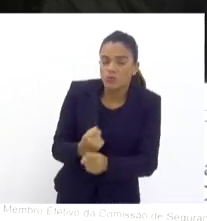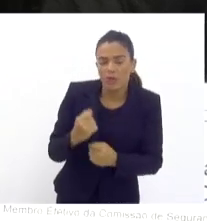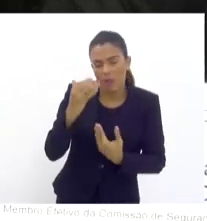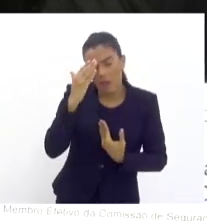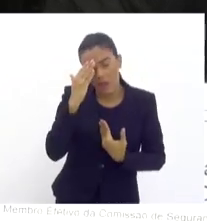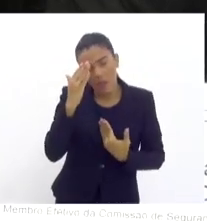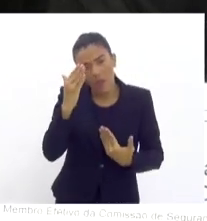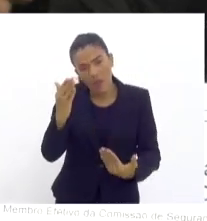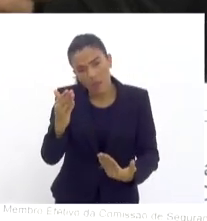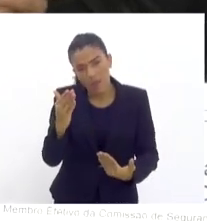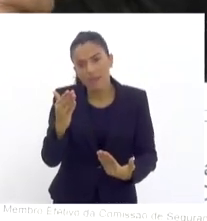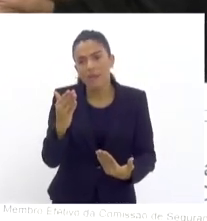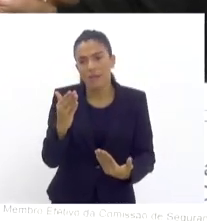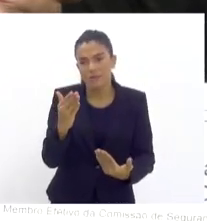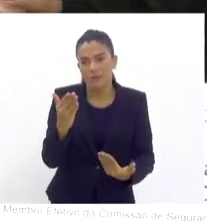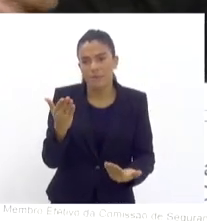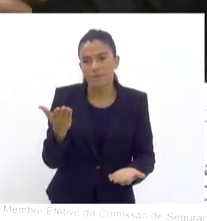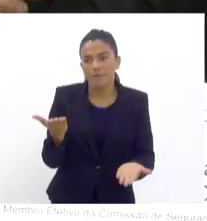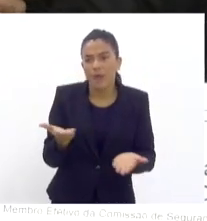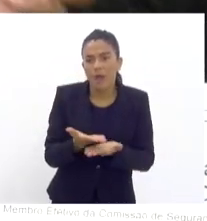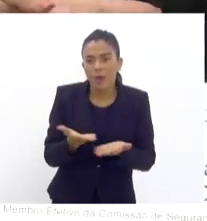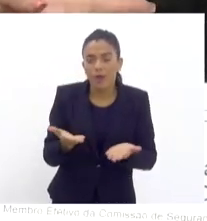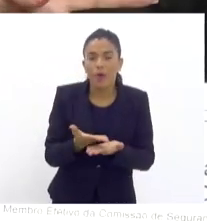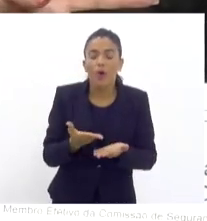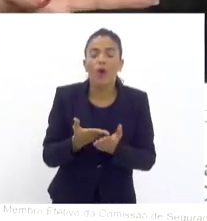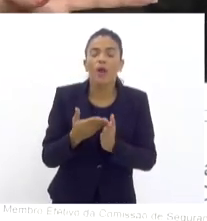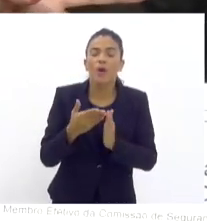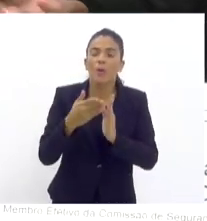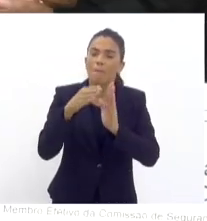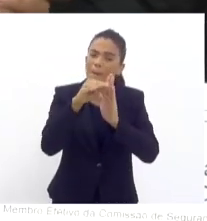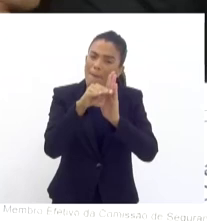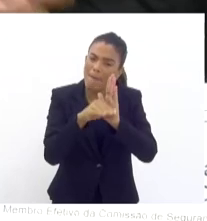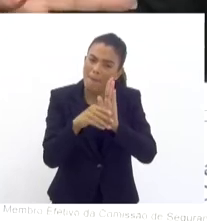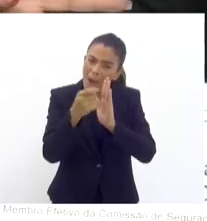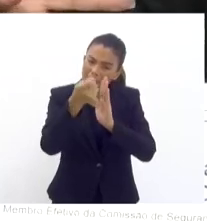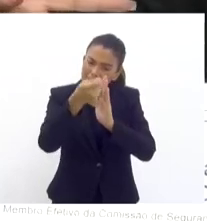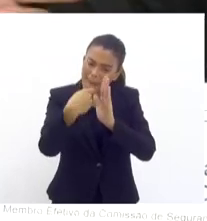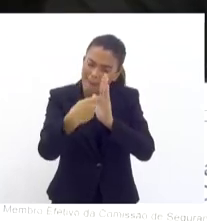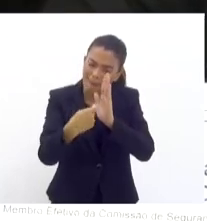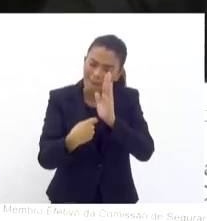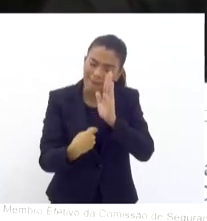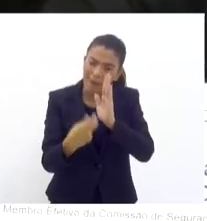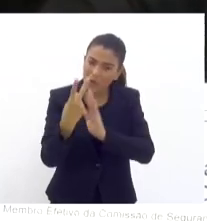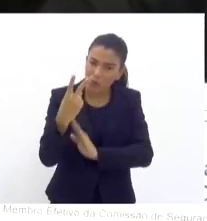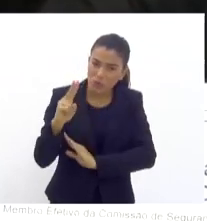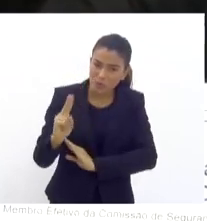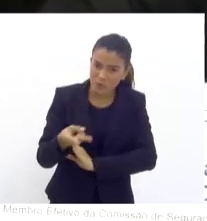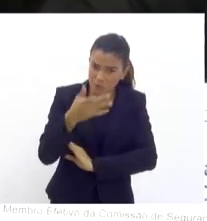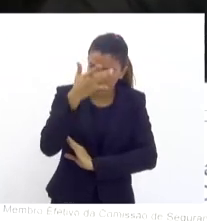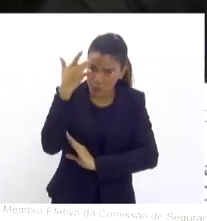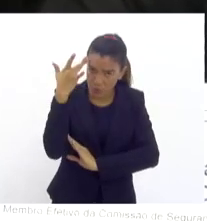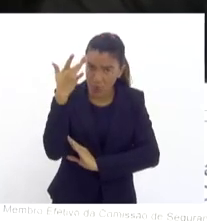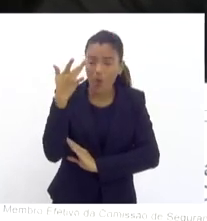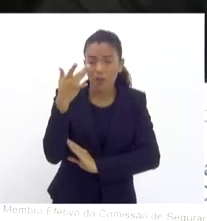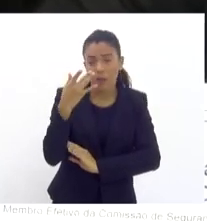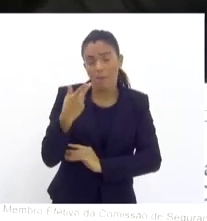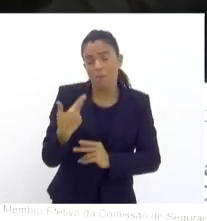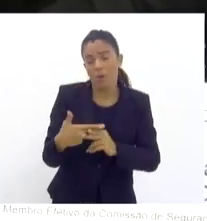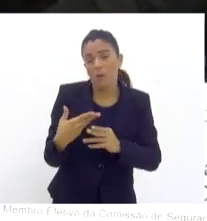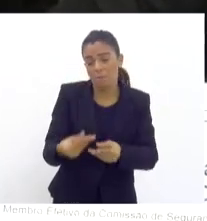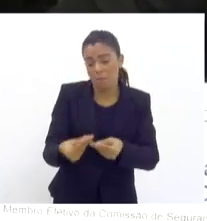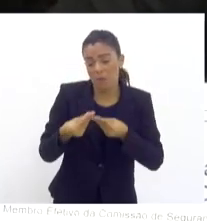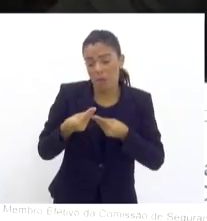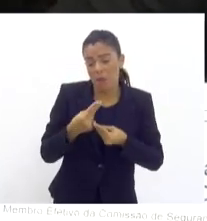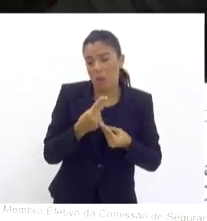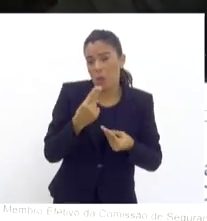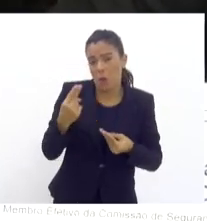Agradeço muito, eu vou encaminhar o abaixo-assinado que eu recebi em meu nome, está em meu nome, foi um abaixo